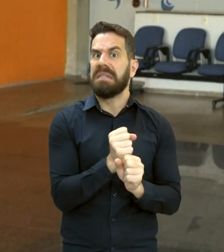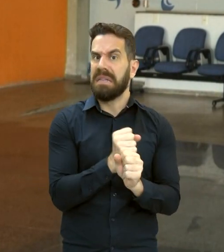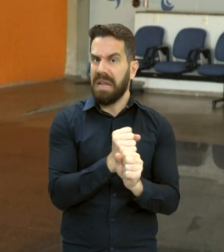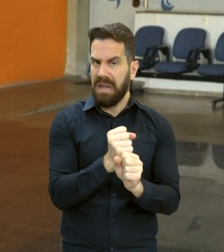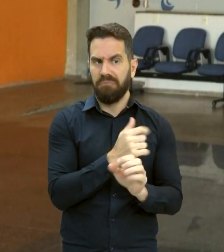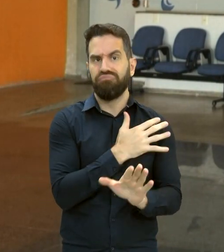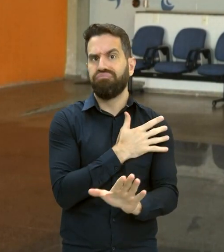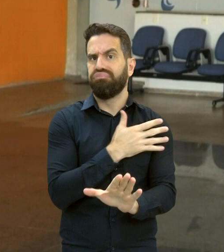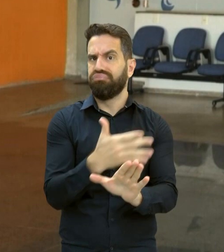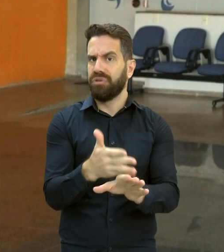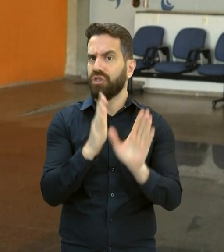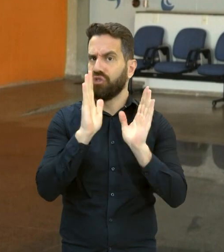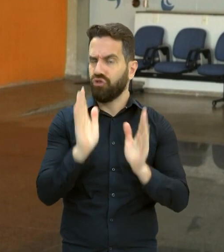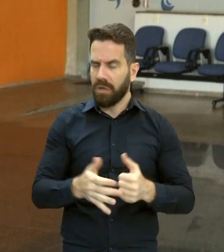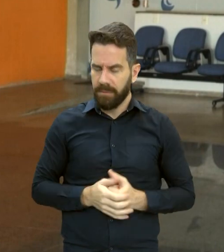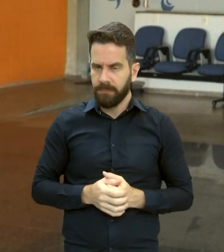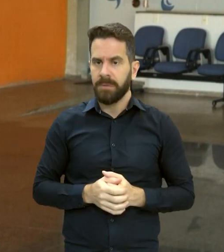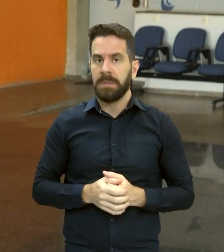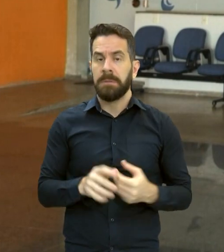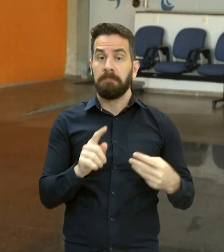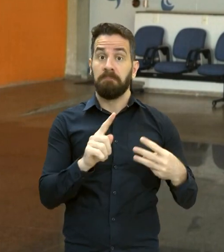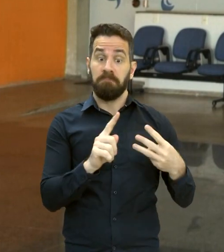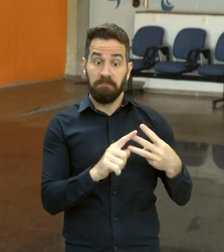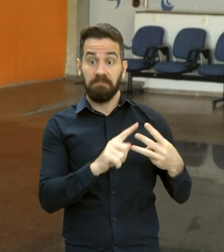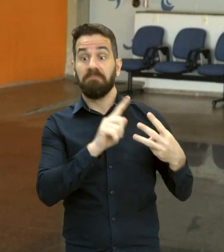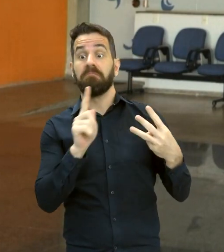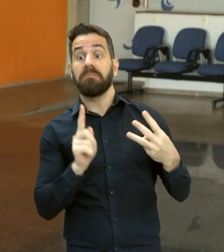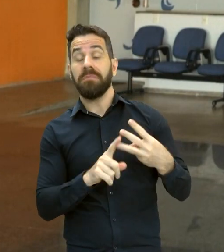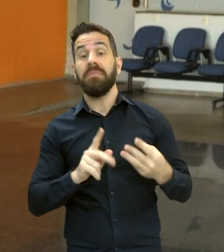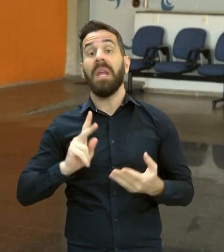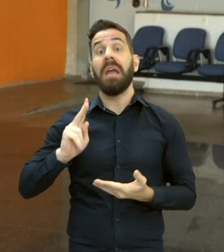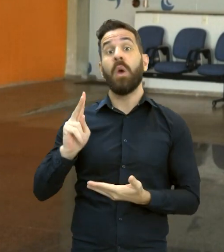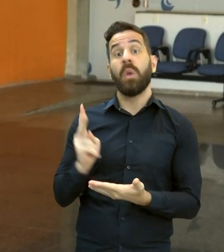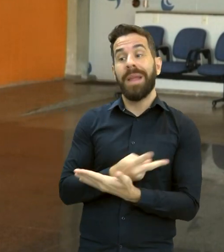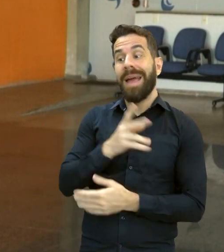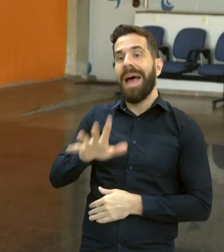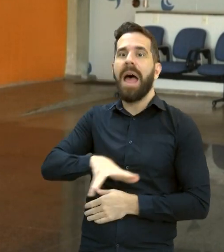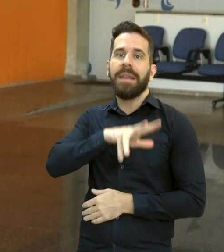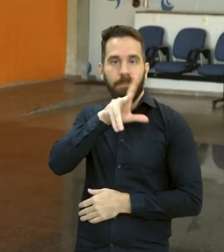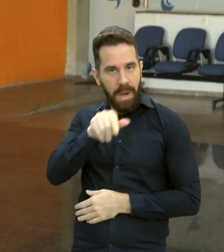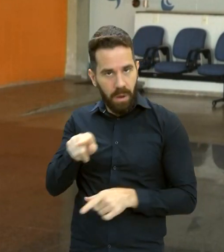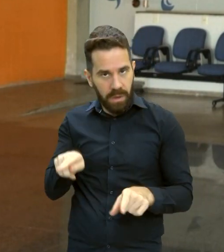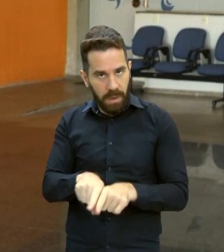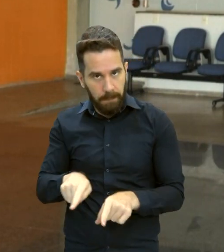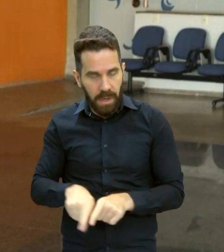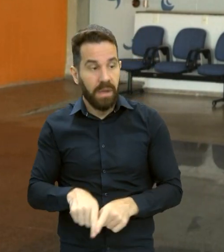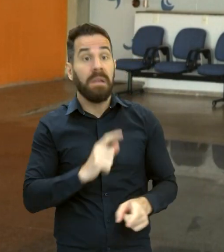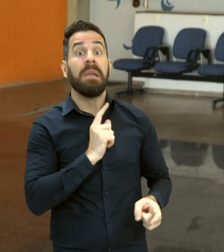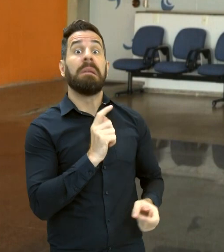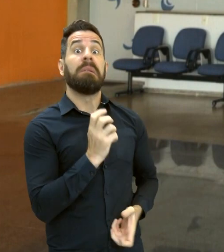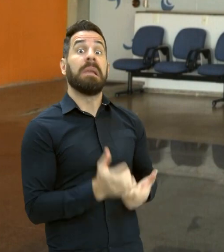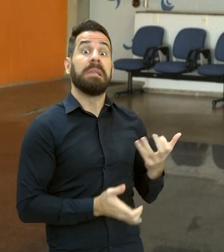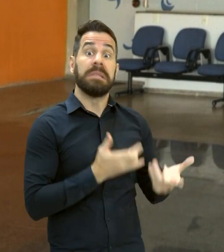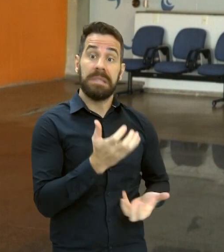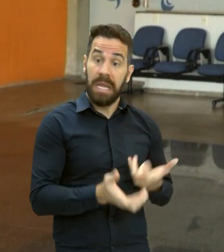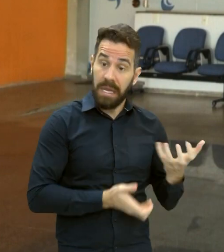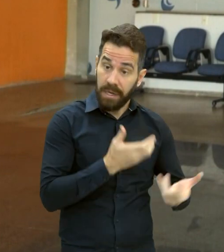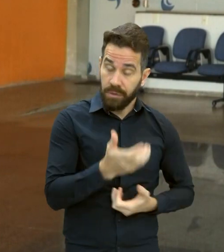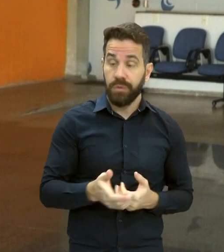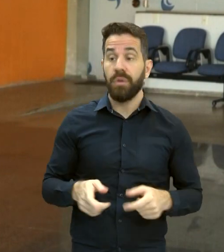Boa tarde. com animais, incêndios e furto de patrimônio particular.